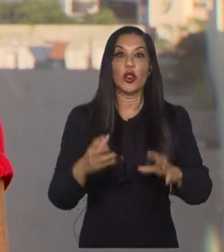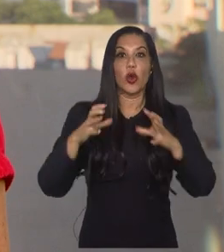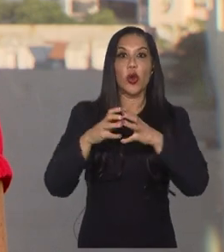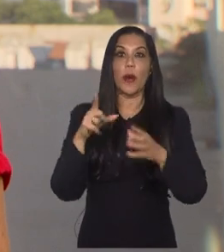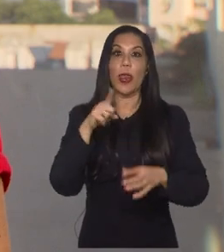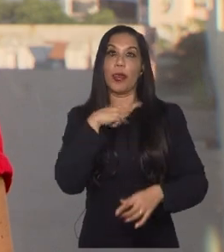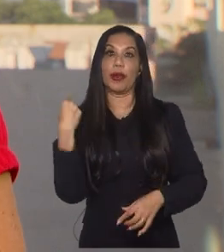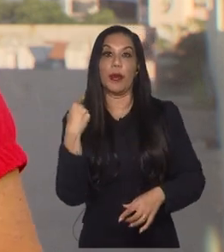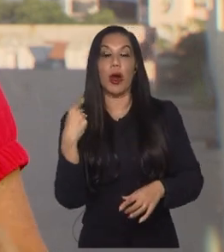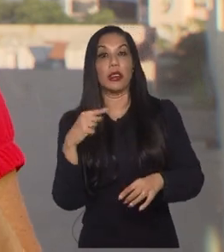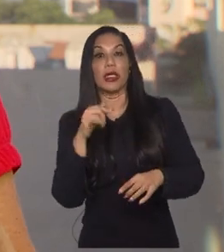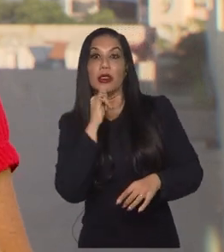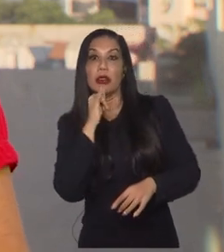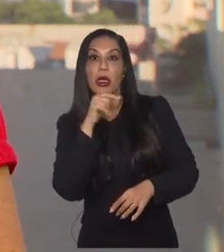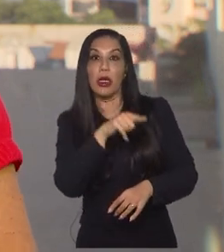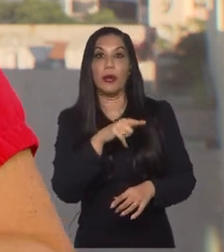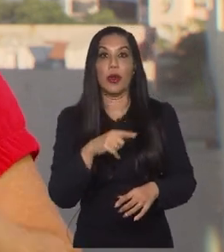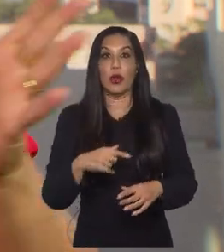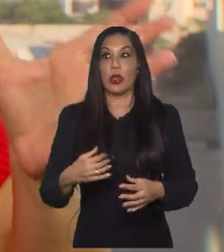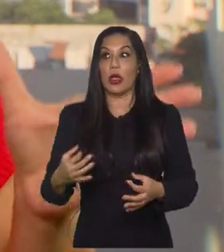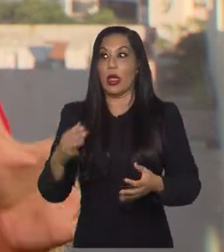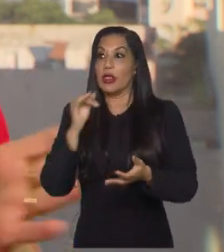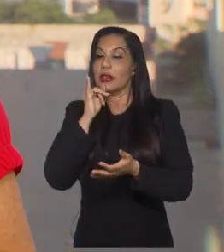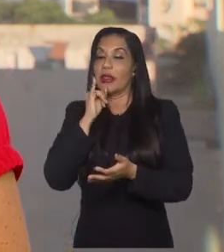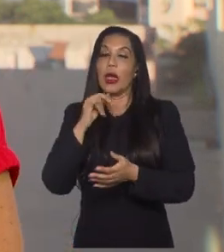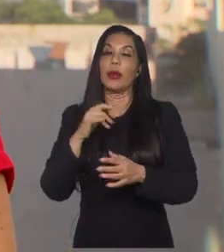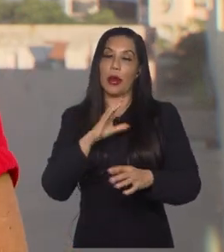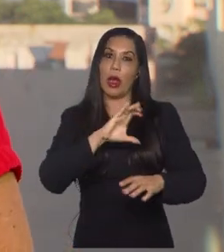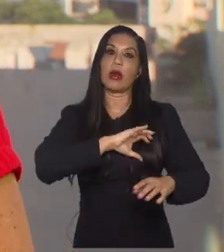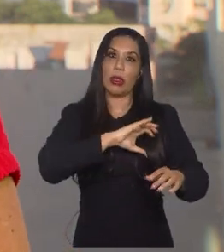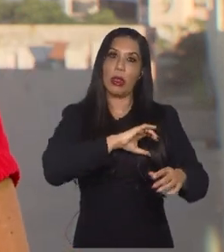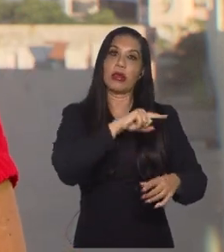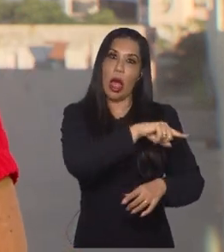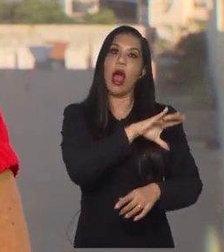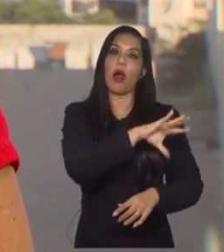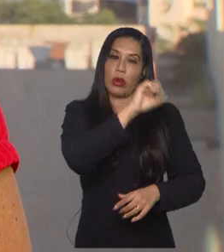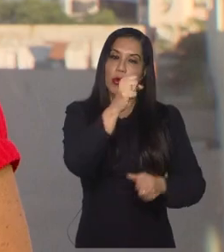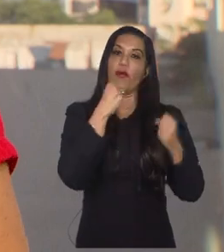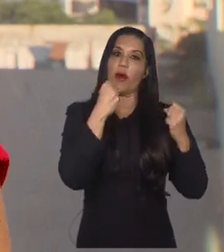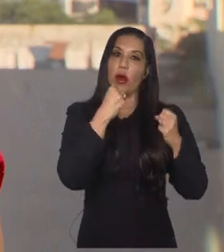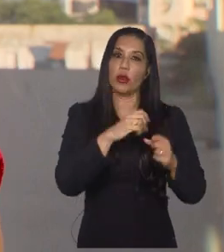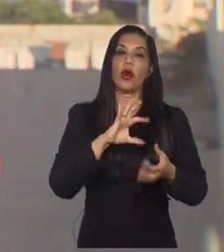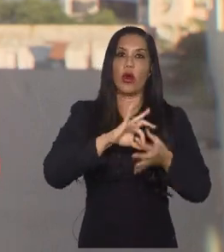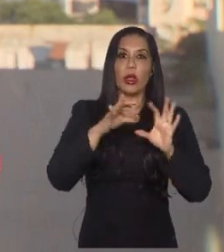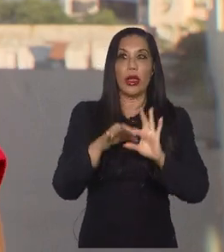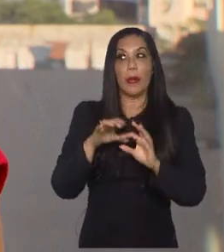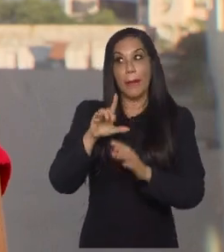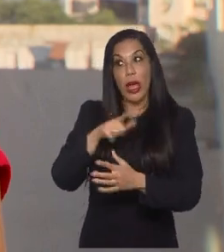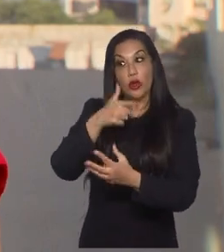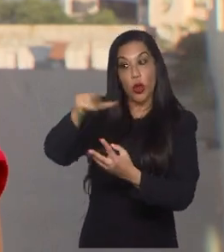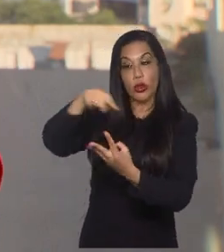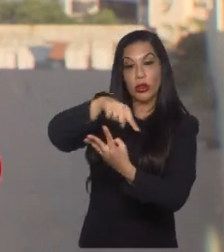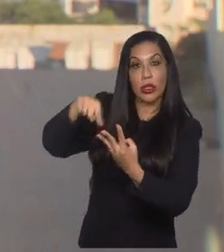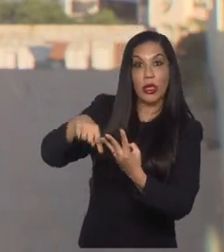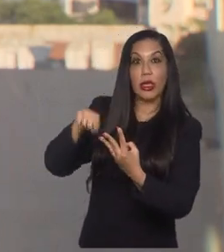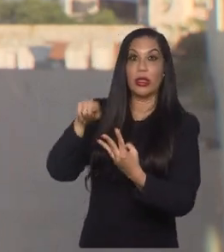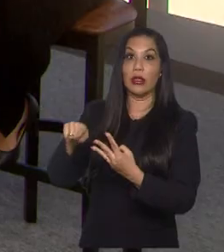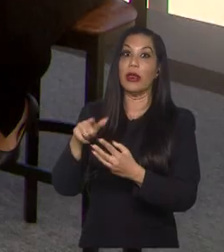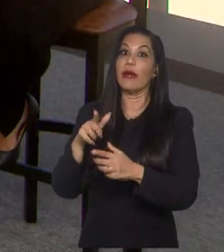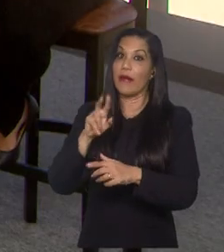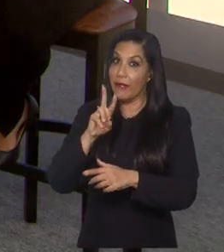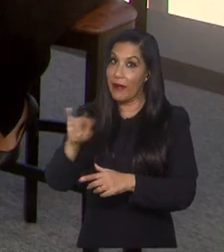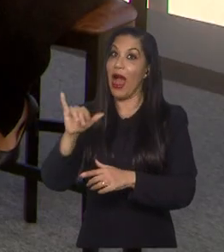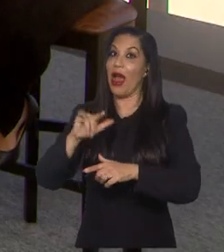morte, porque, apesar de não terem, assim, grandes concessões do Canadá, que é o atual campeão olímpico, são problemas